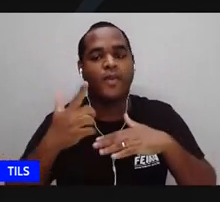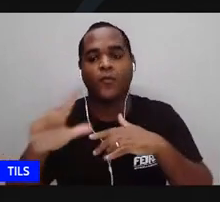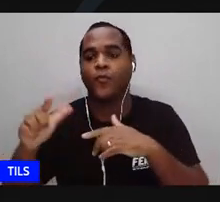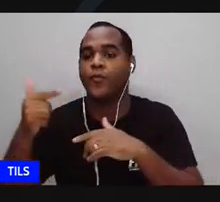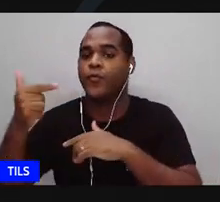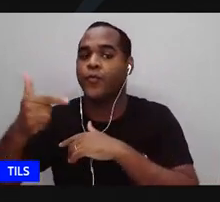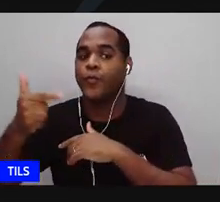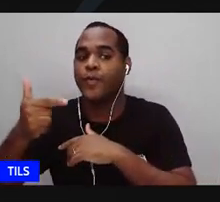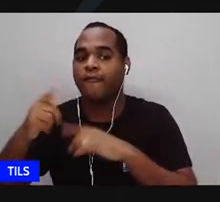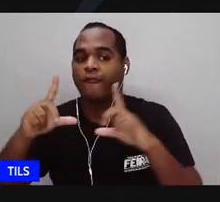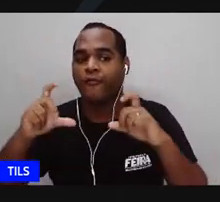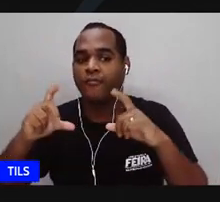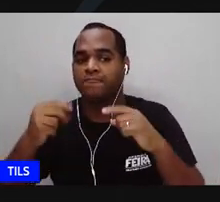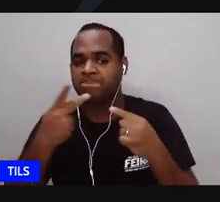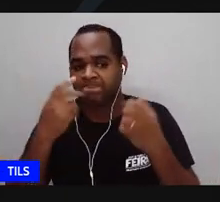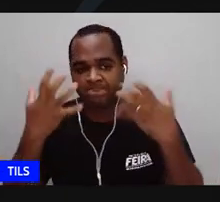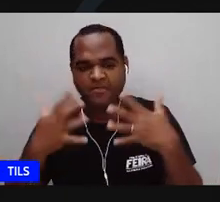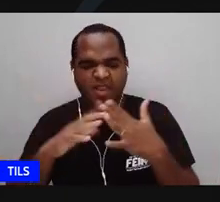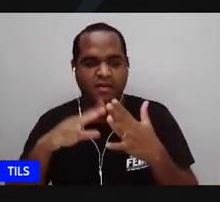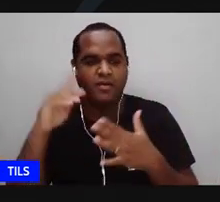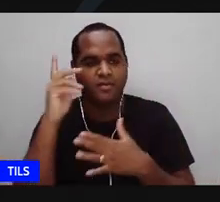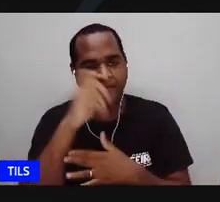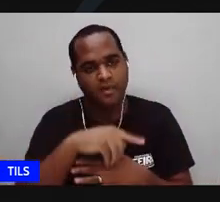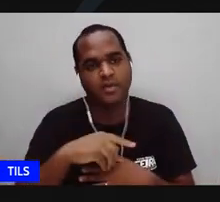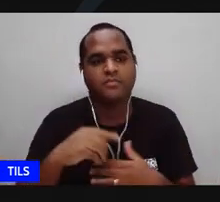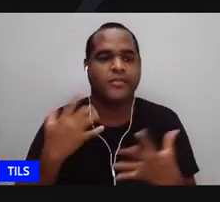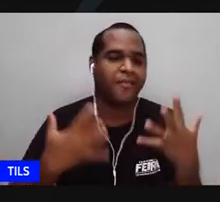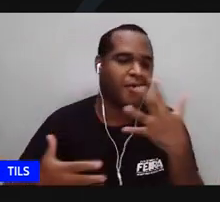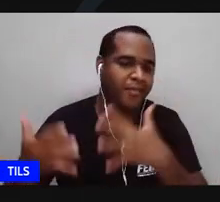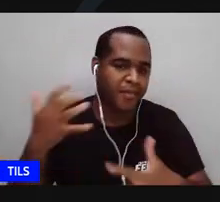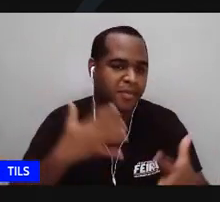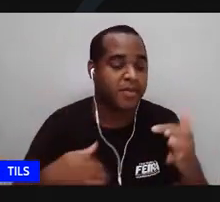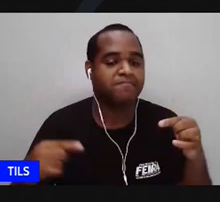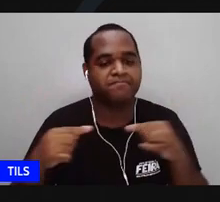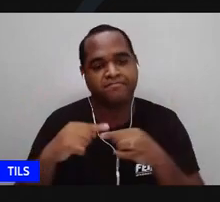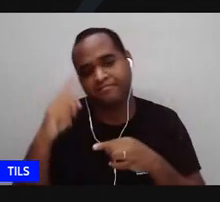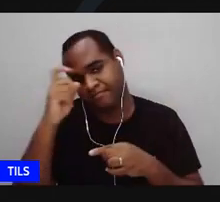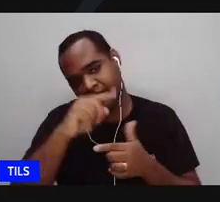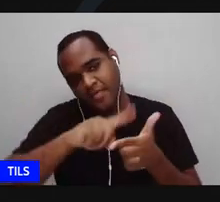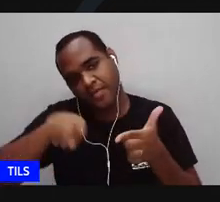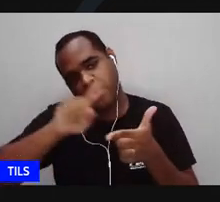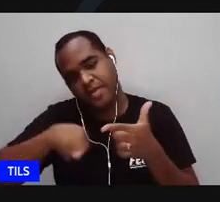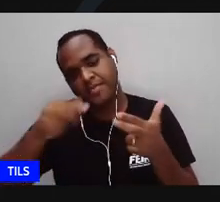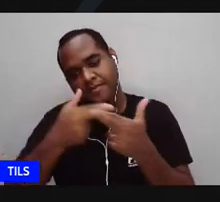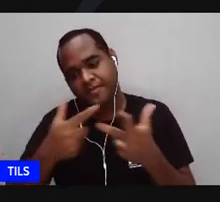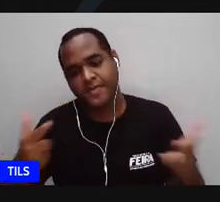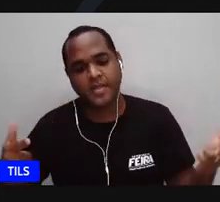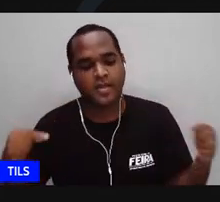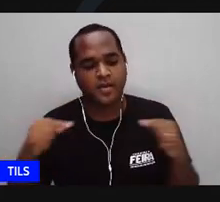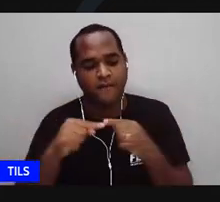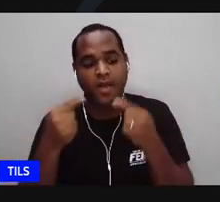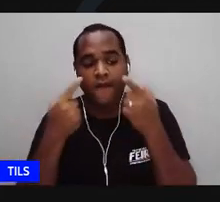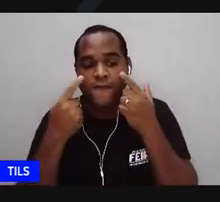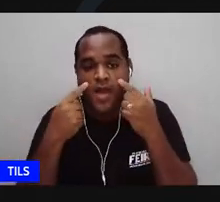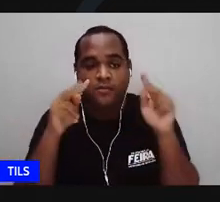de muita tristeza de muita dificuldade ela tem um olhar